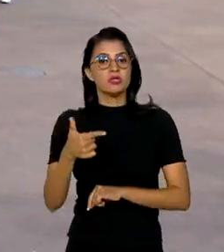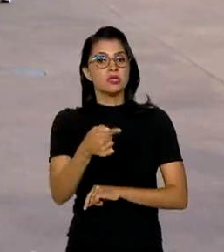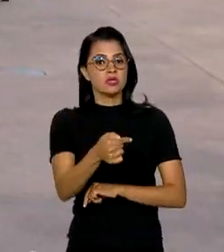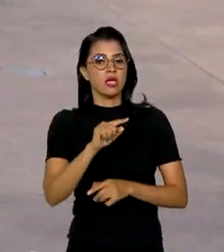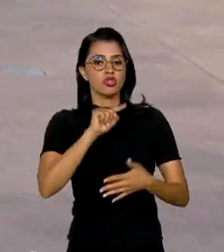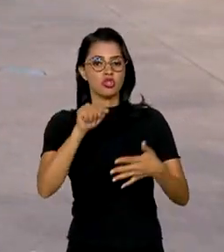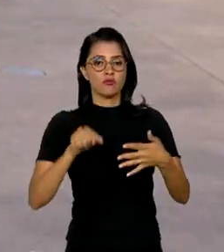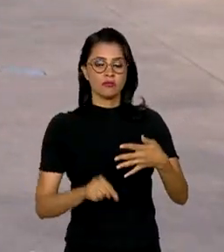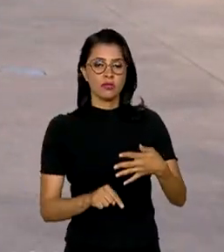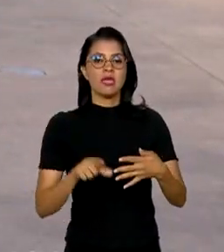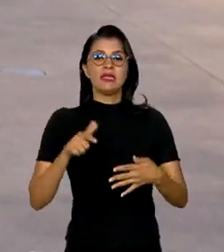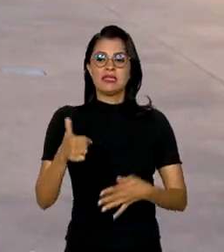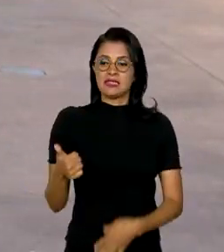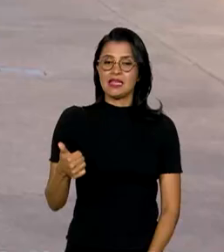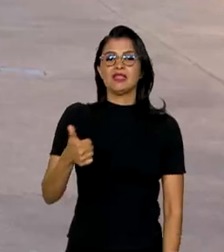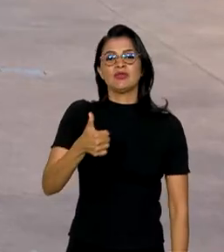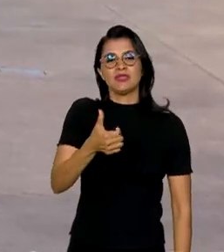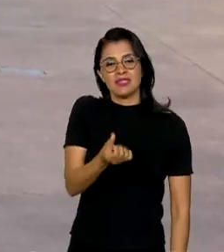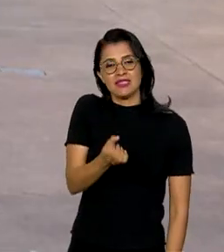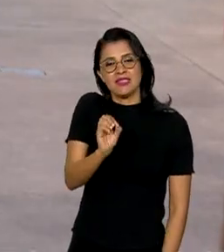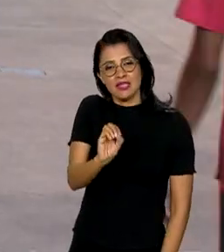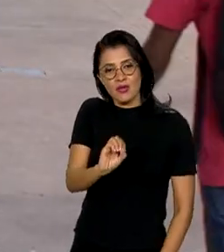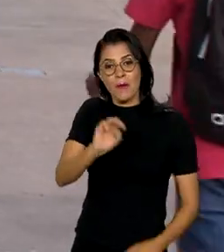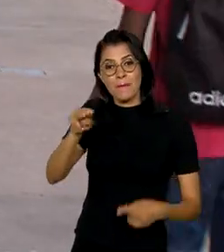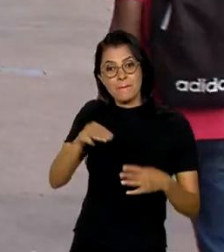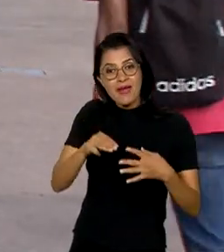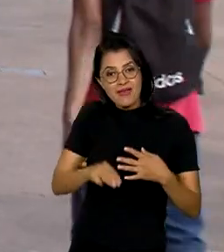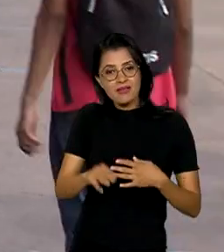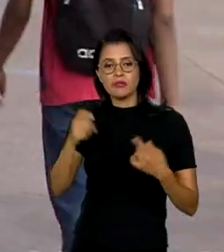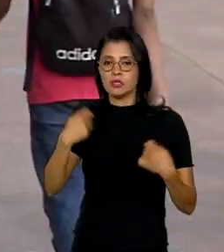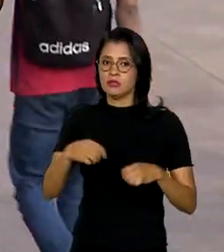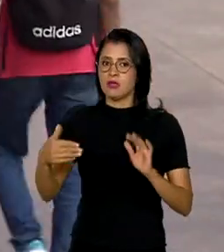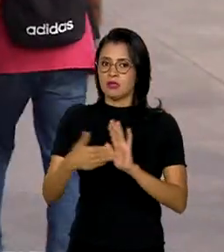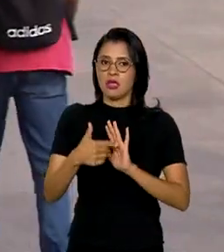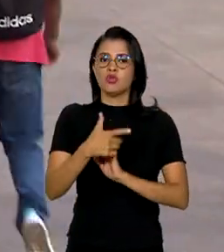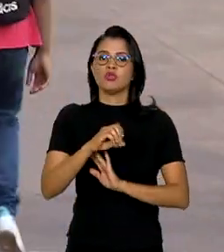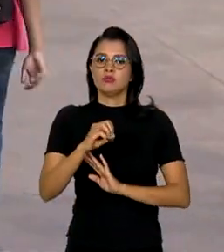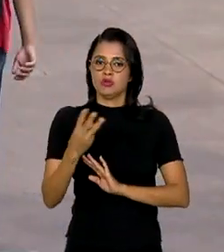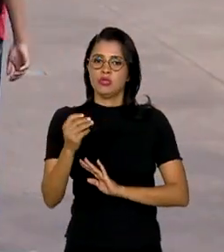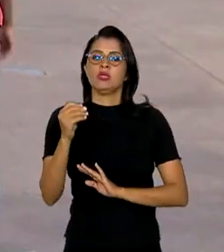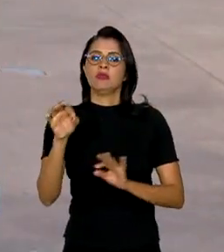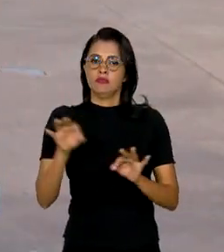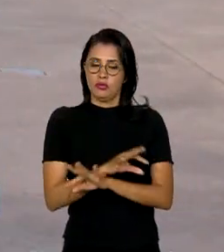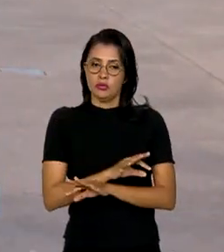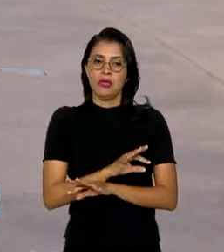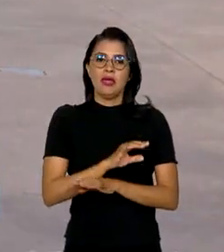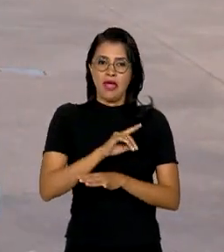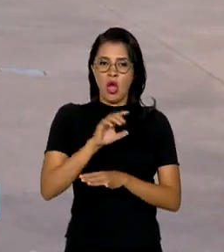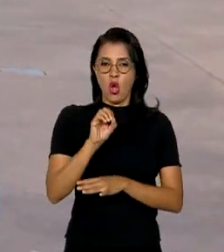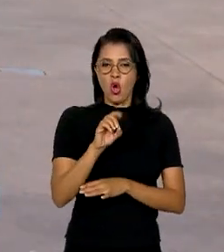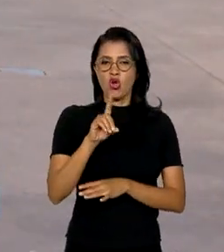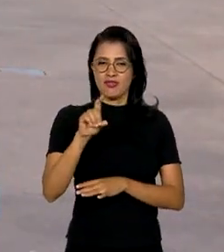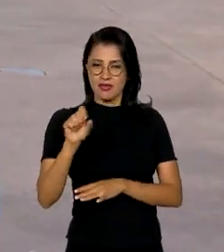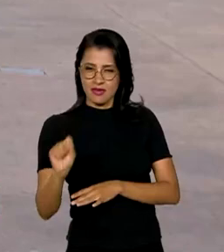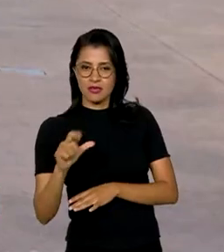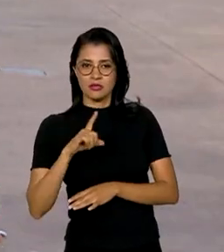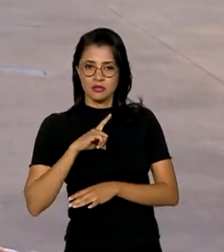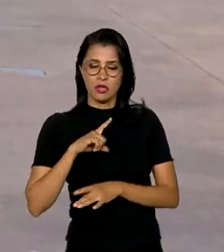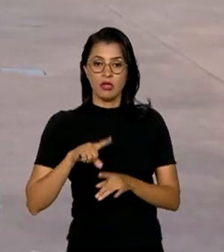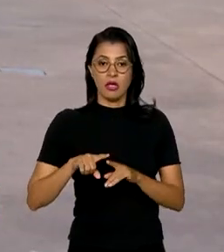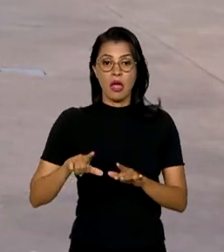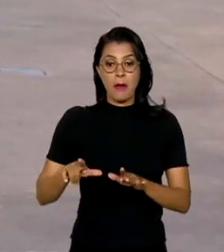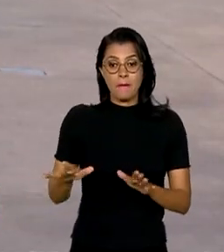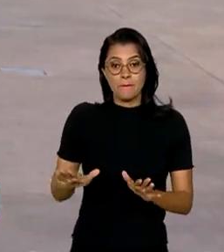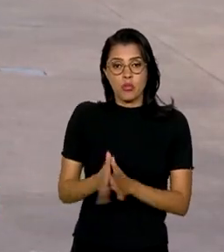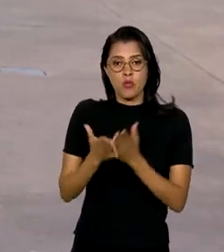e 169 metas que devem ser cumpridas até 2030. Dentre os ODS está a erradicação